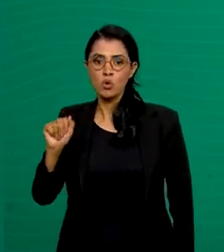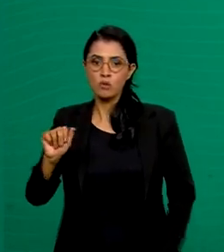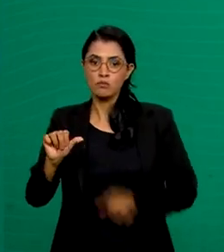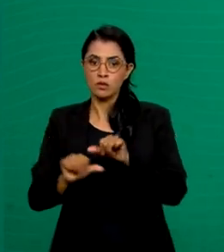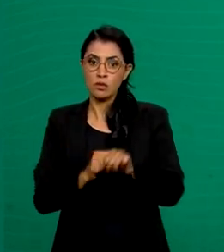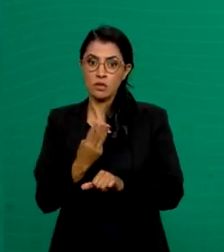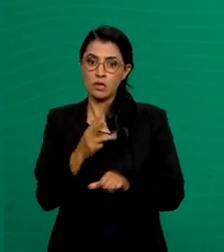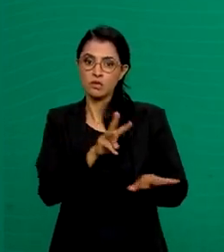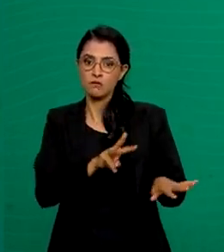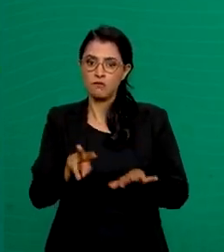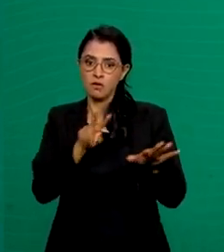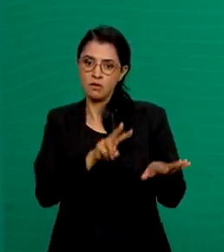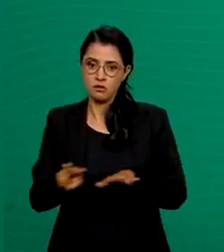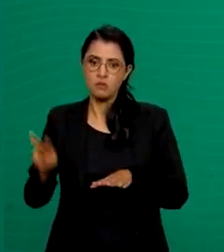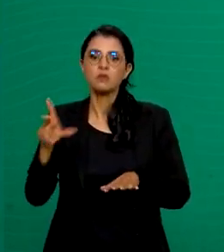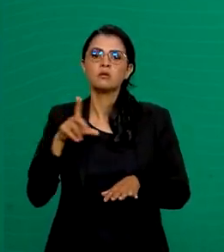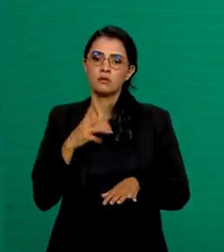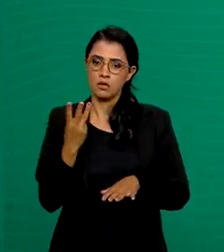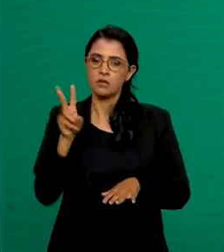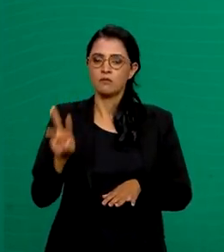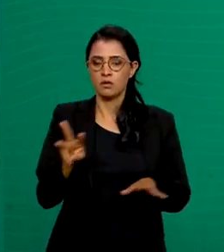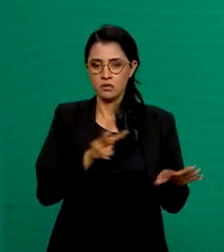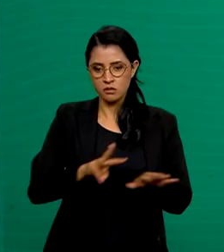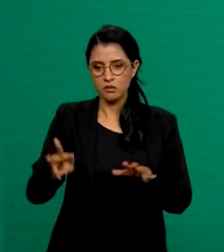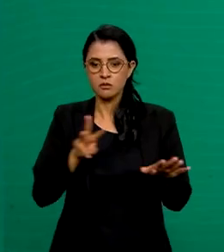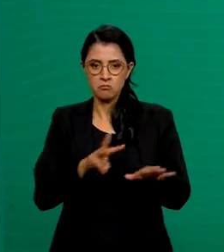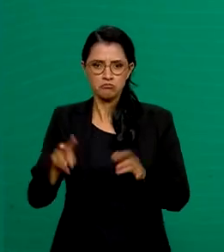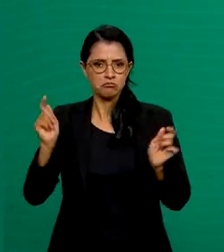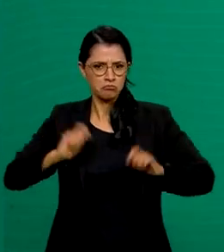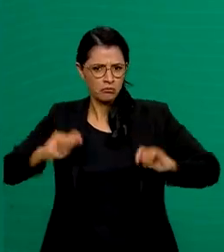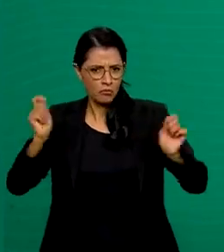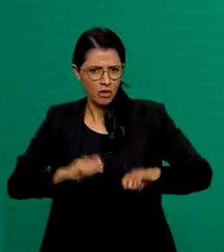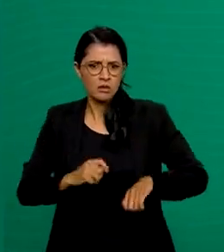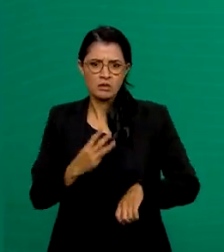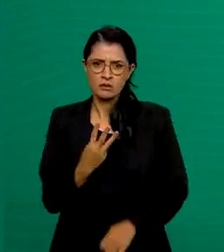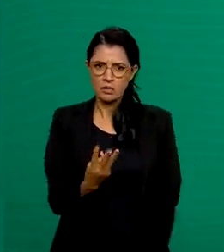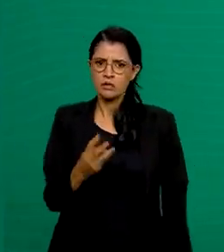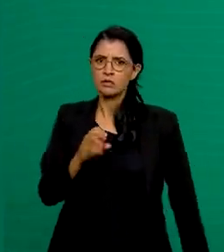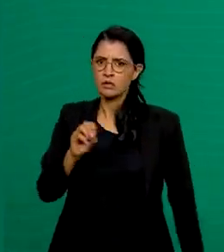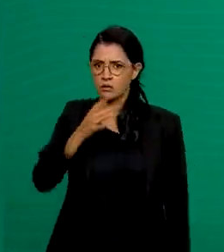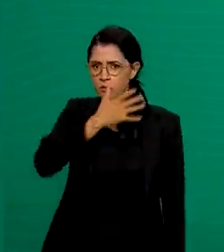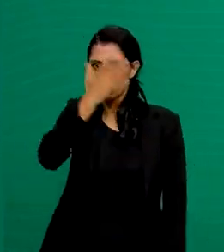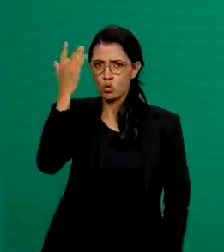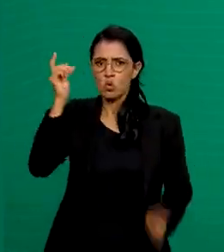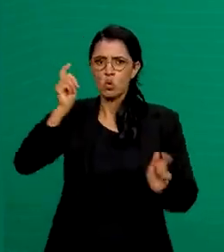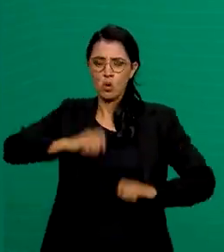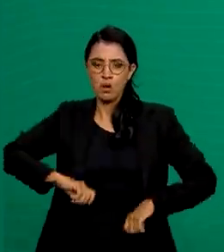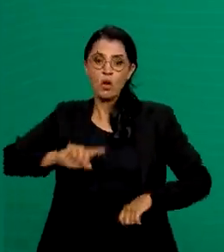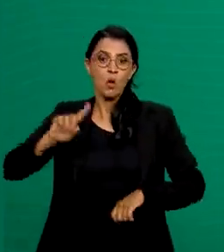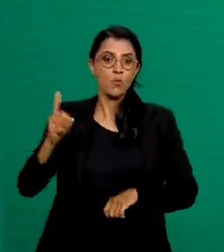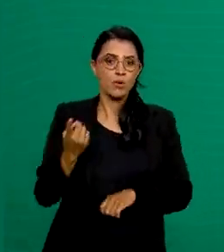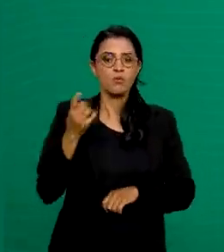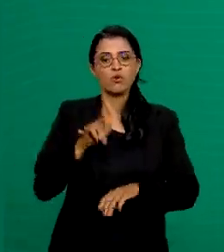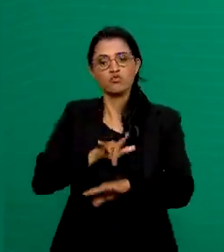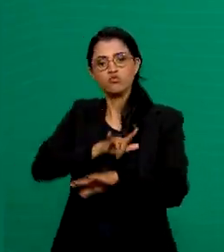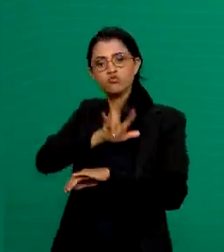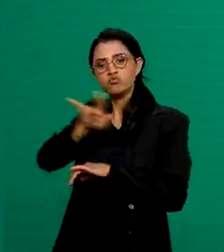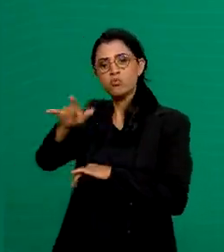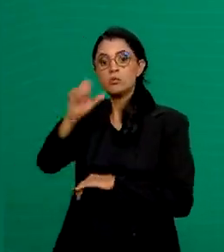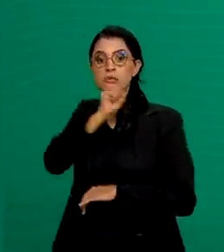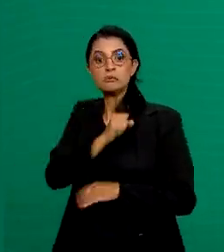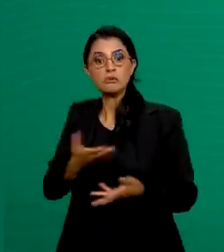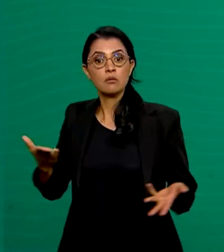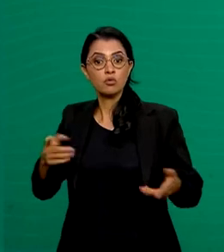aeronaves Boeing 787-900 com capacidade para 300 passageiros. O primeiro voo decolou neste